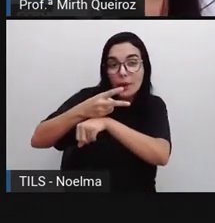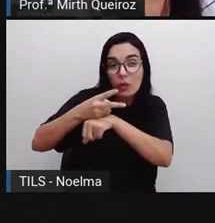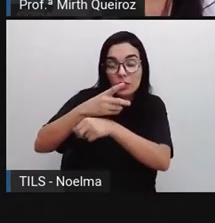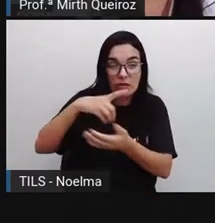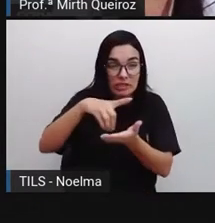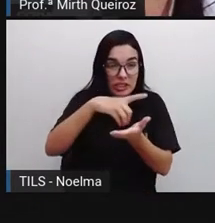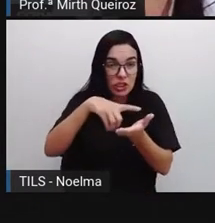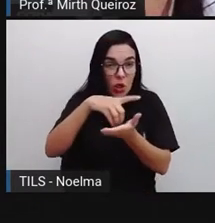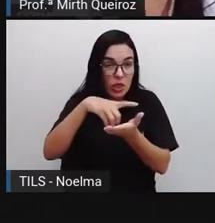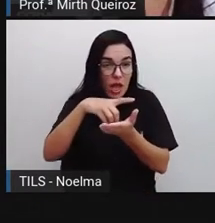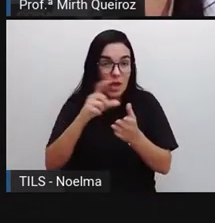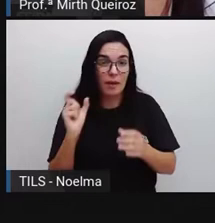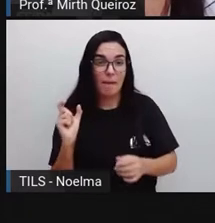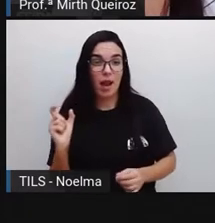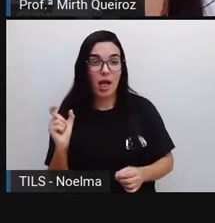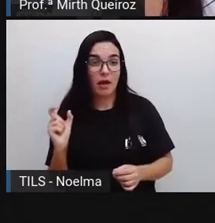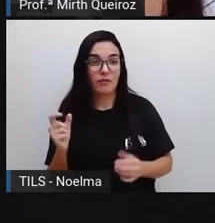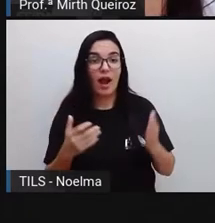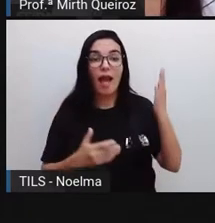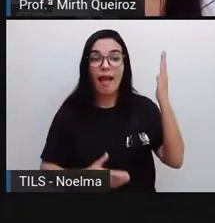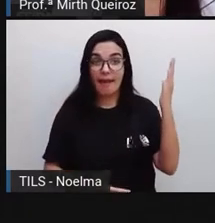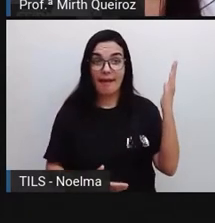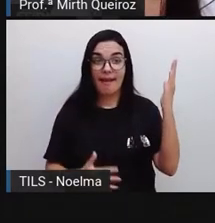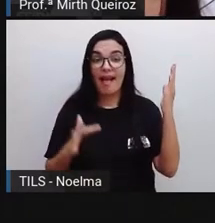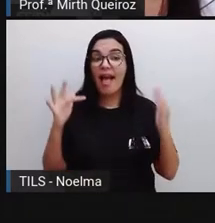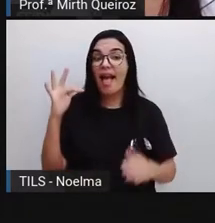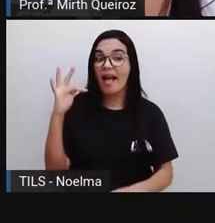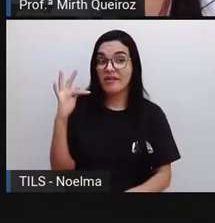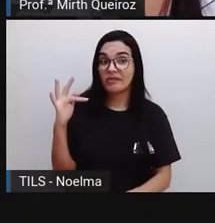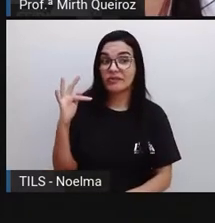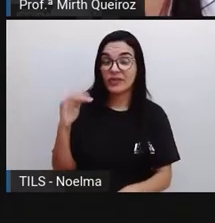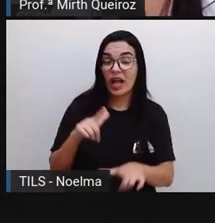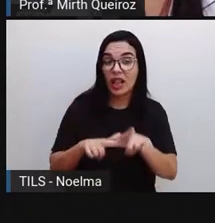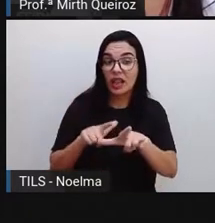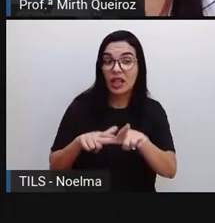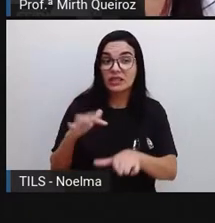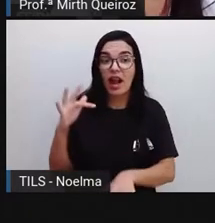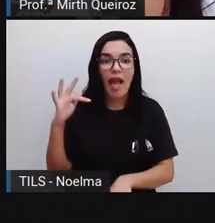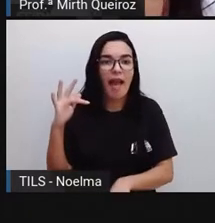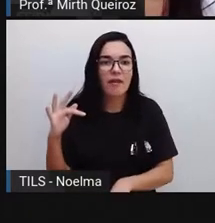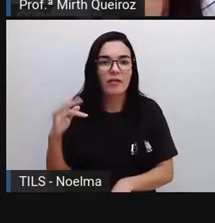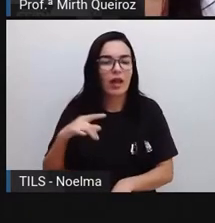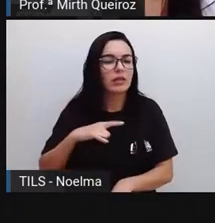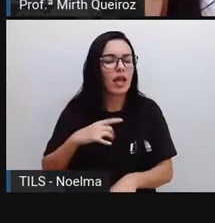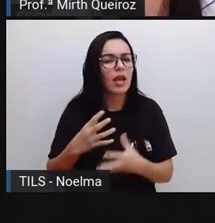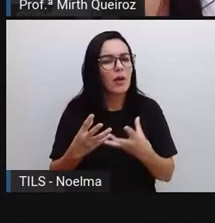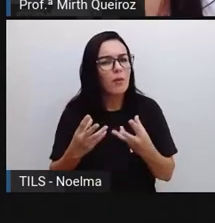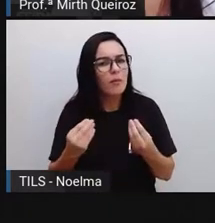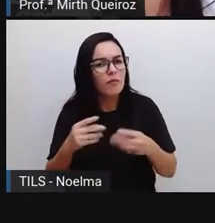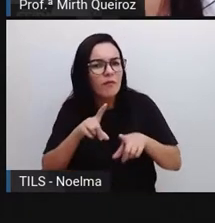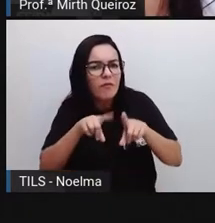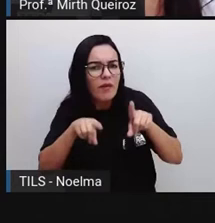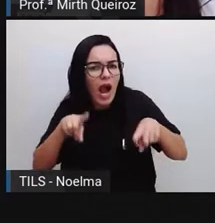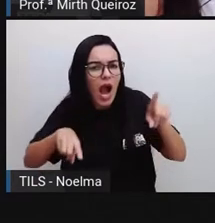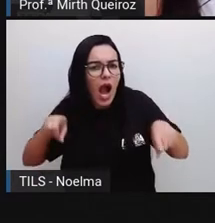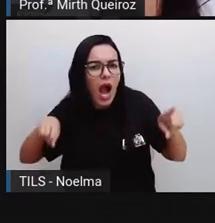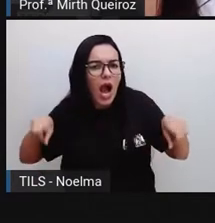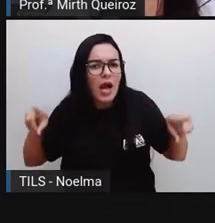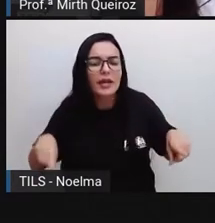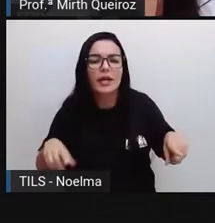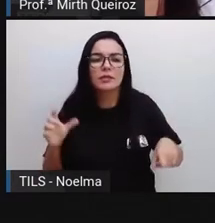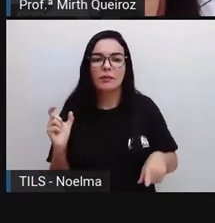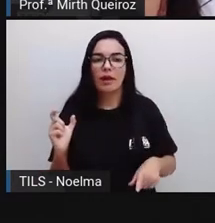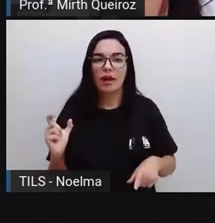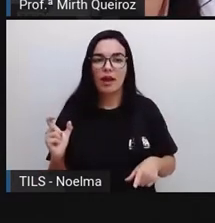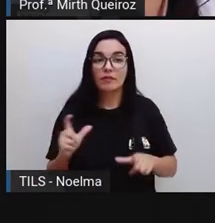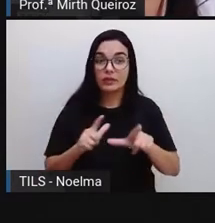dicionário. Aqui é a letra F, certo? Então, nós temos várias palavras aí com a letra